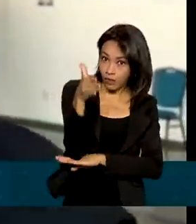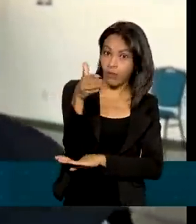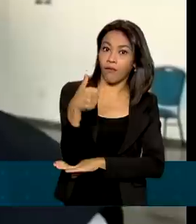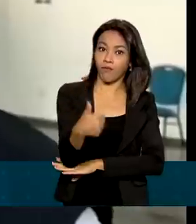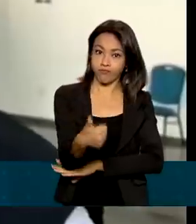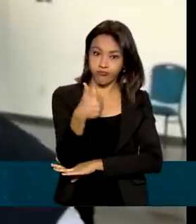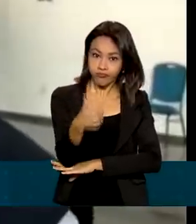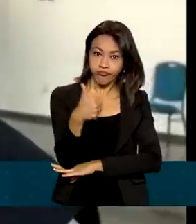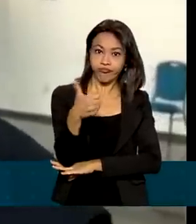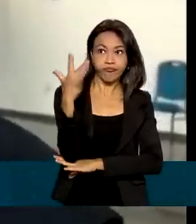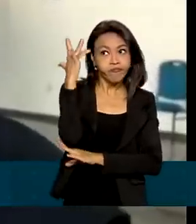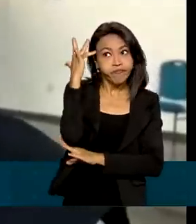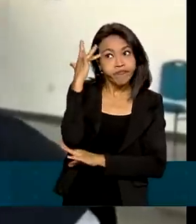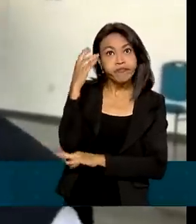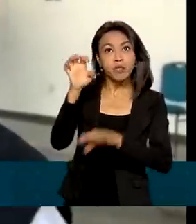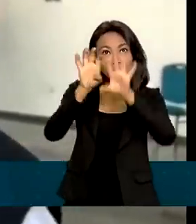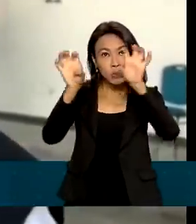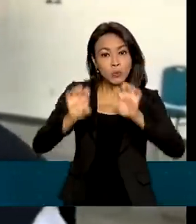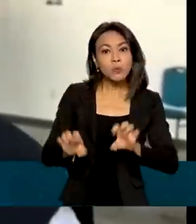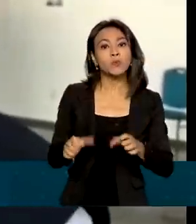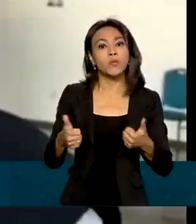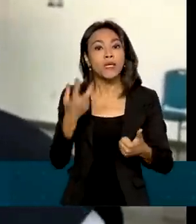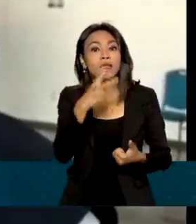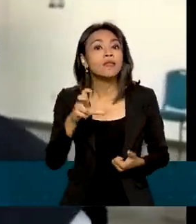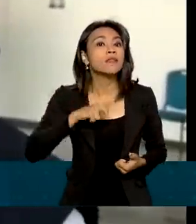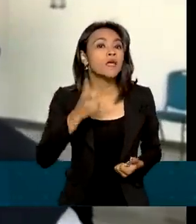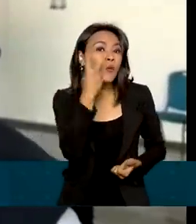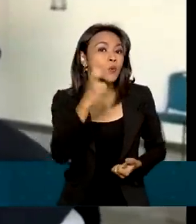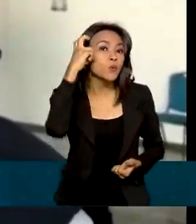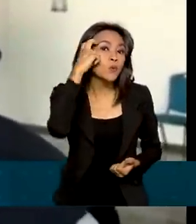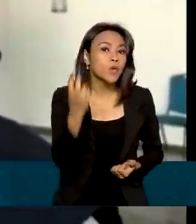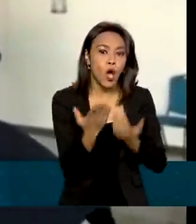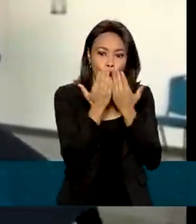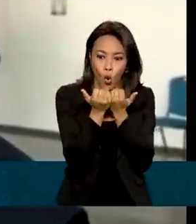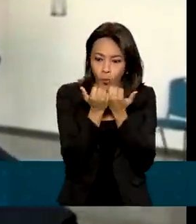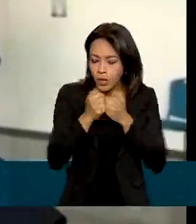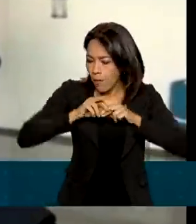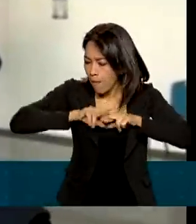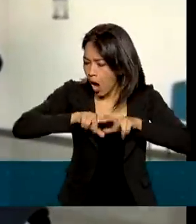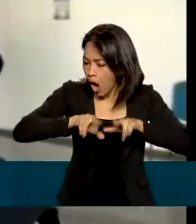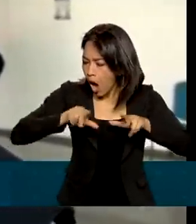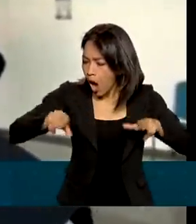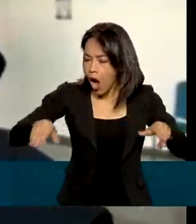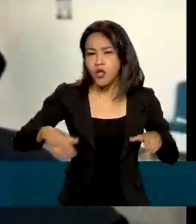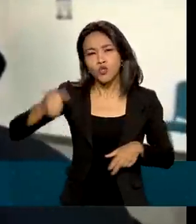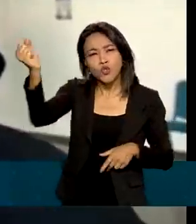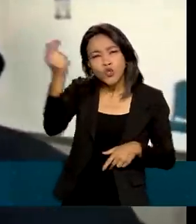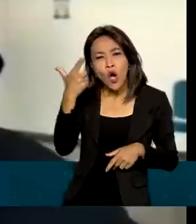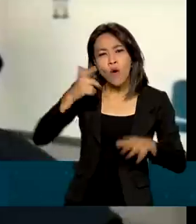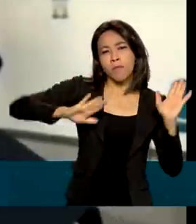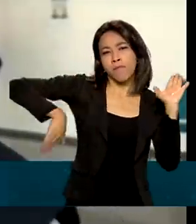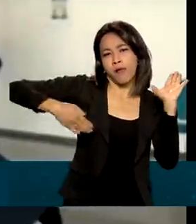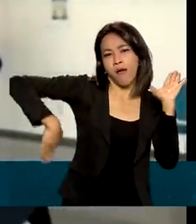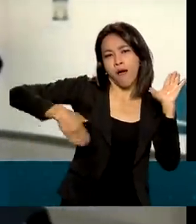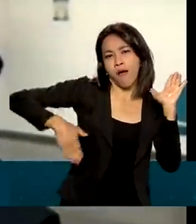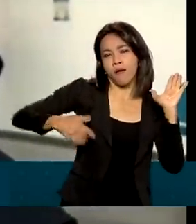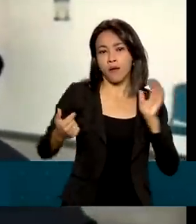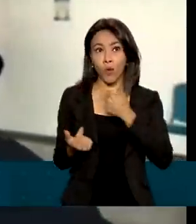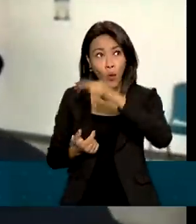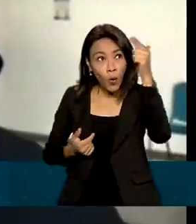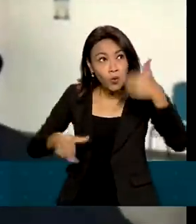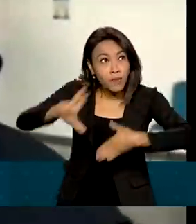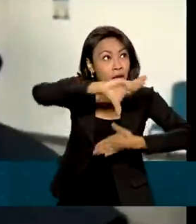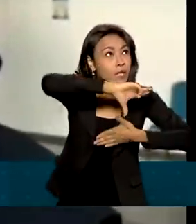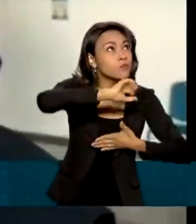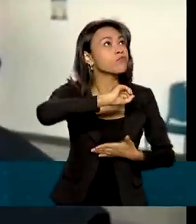você tem uma estrutura superlativa, você tem cultura, você tem gastronomia, você tem sol e praia, como nenhum outro lugar da América Latina tem.